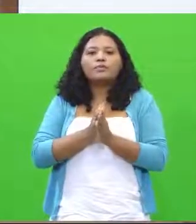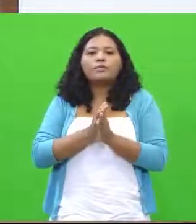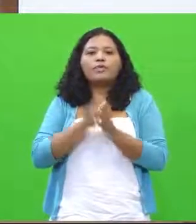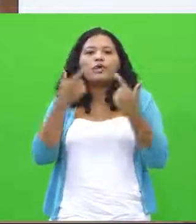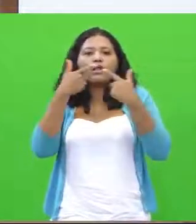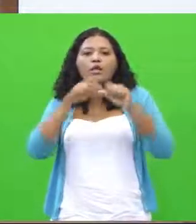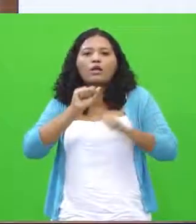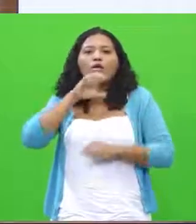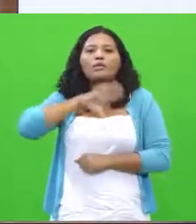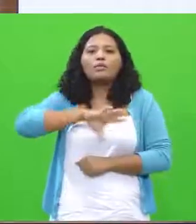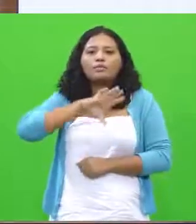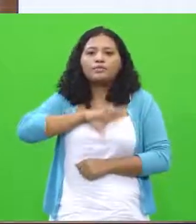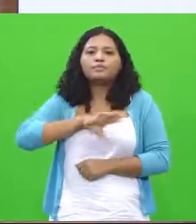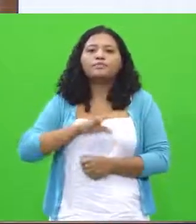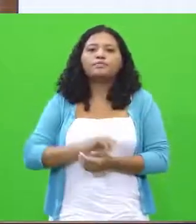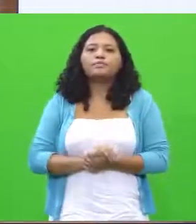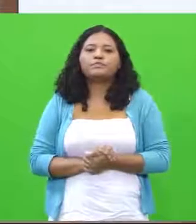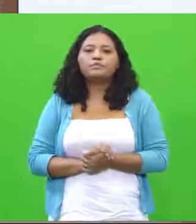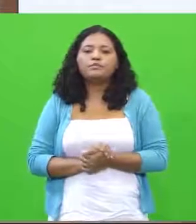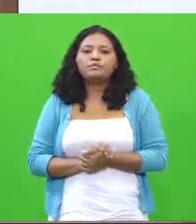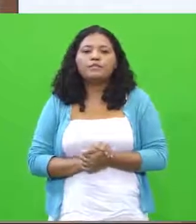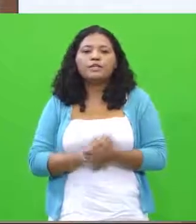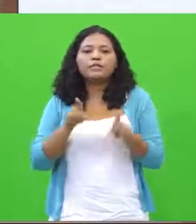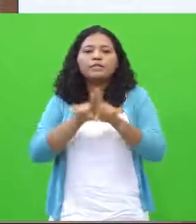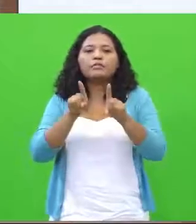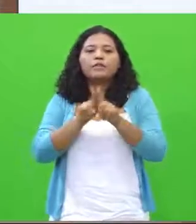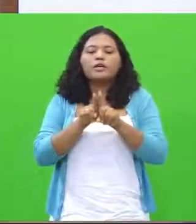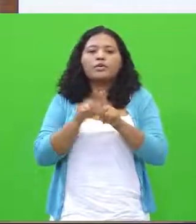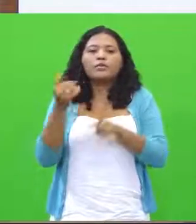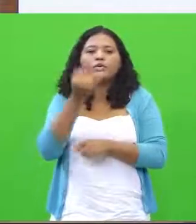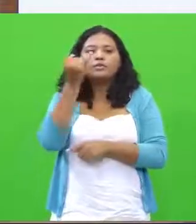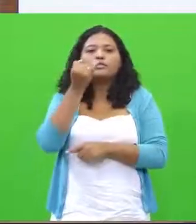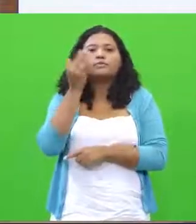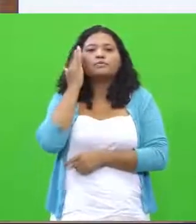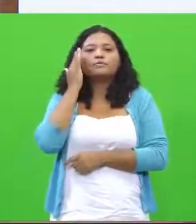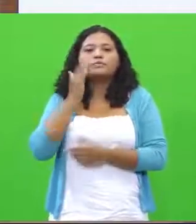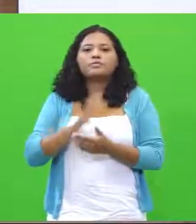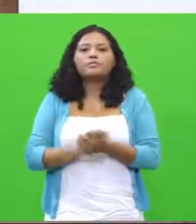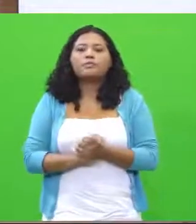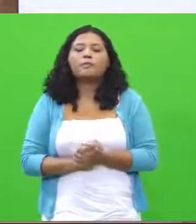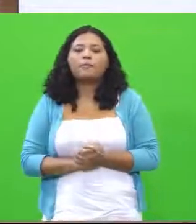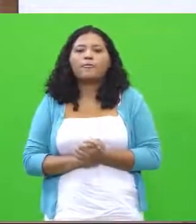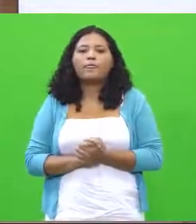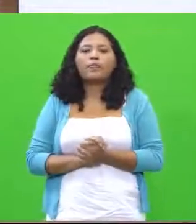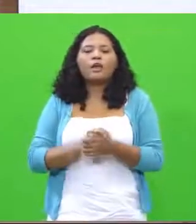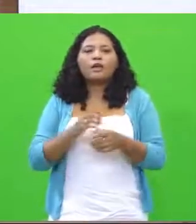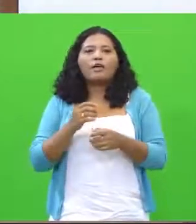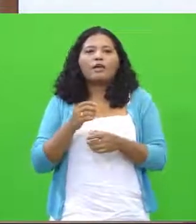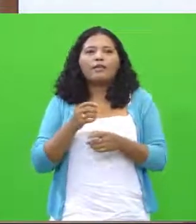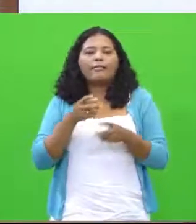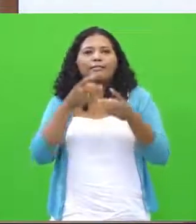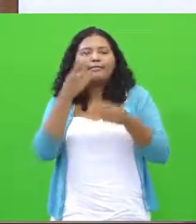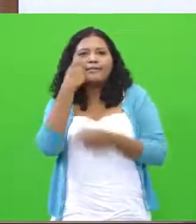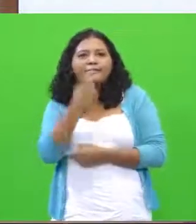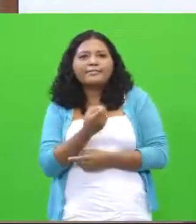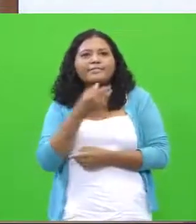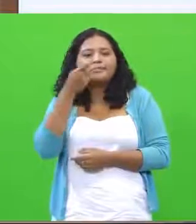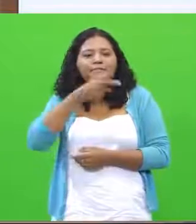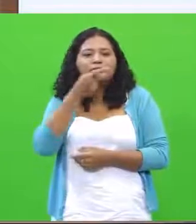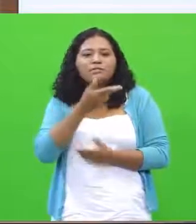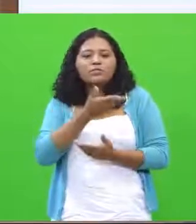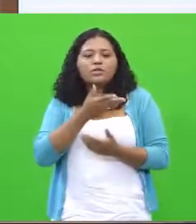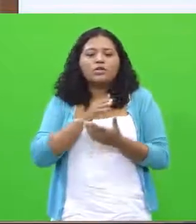portuguesa. Outro ponto que eu também achei bem interessante na fala dele e